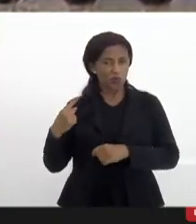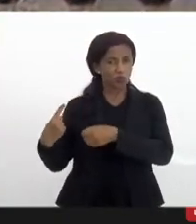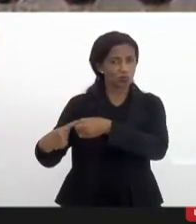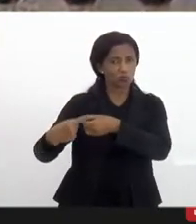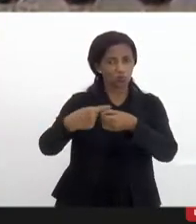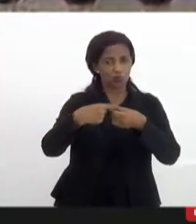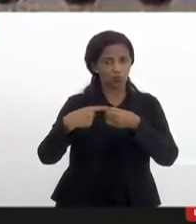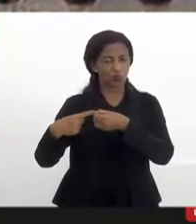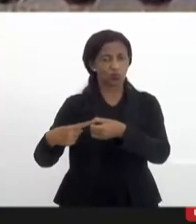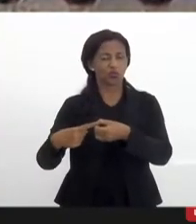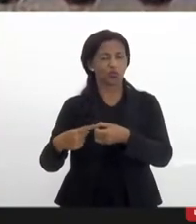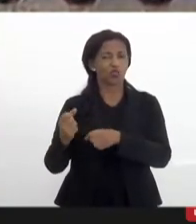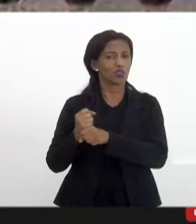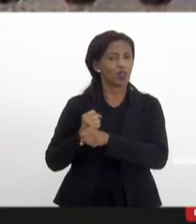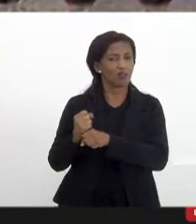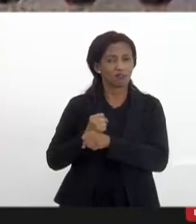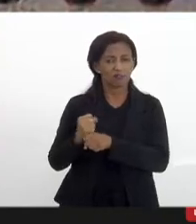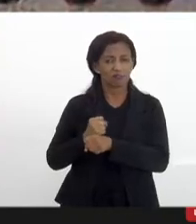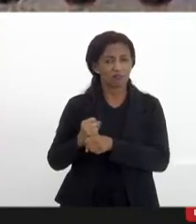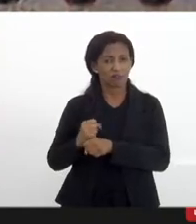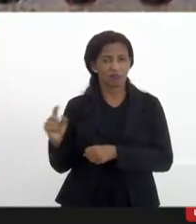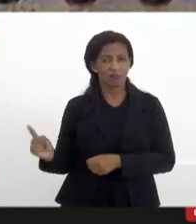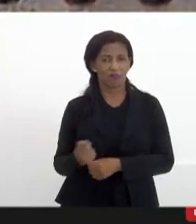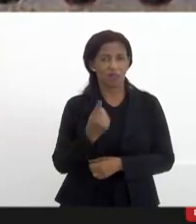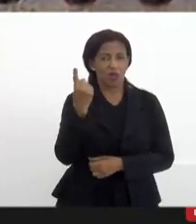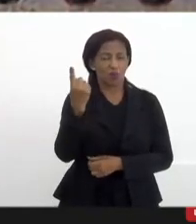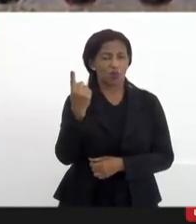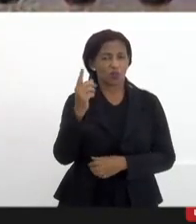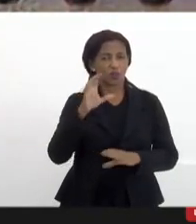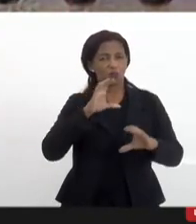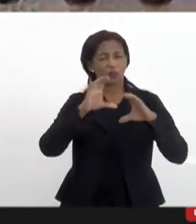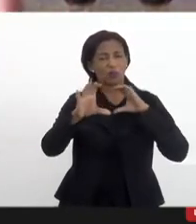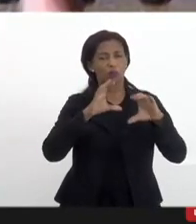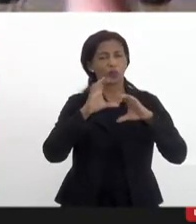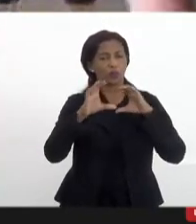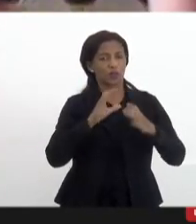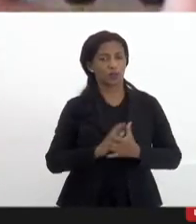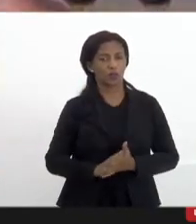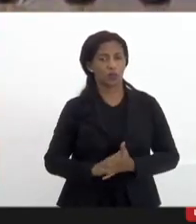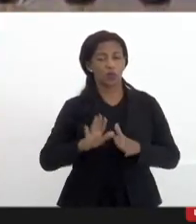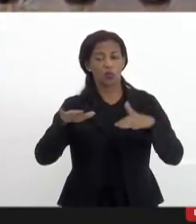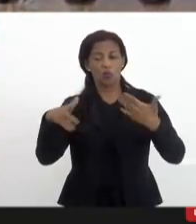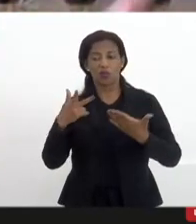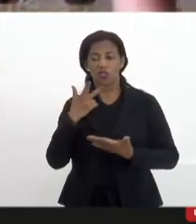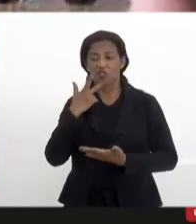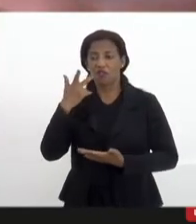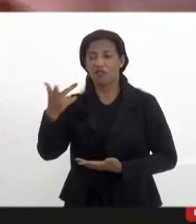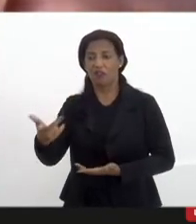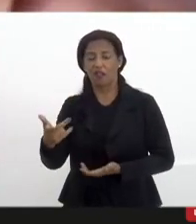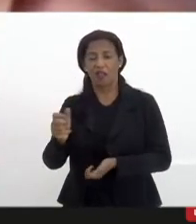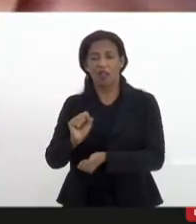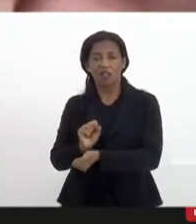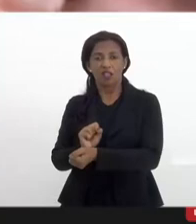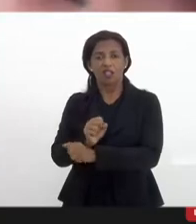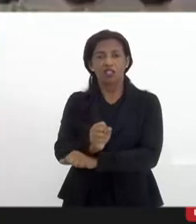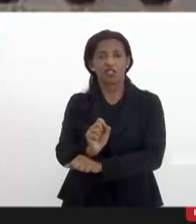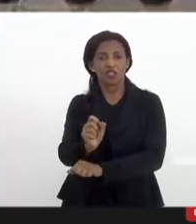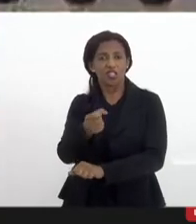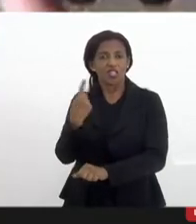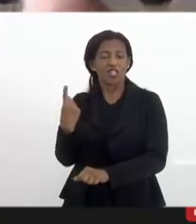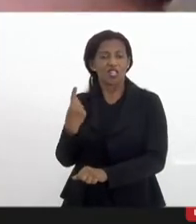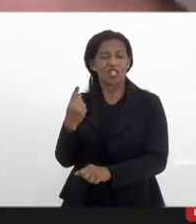e já há muito tempo a única via de comunicação quando a gente vai falar de quilombolas dos